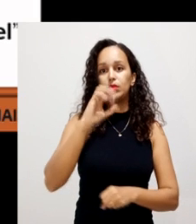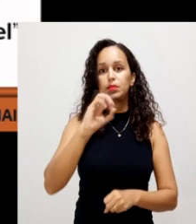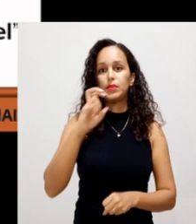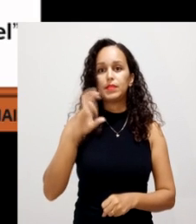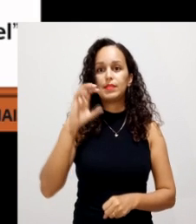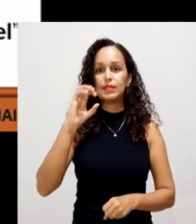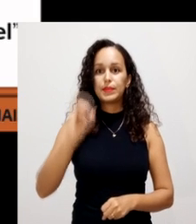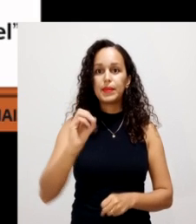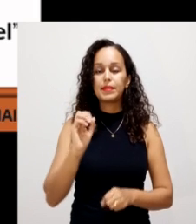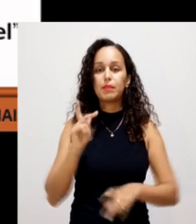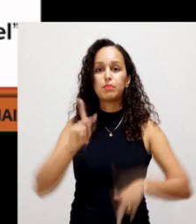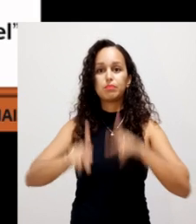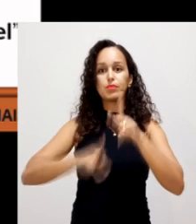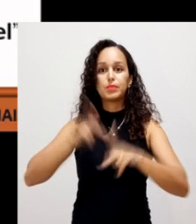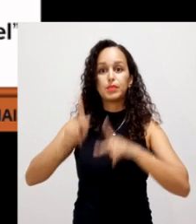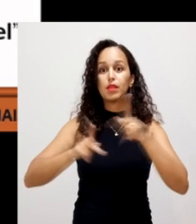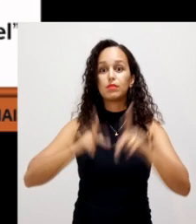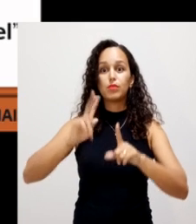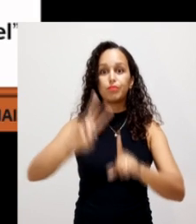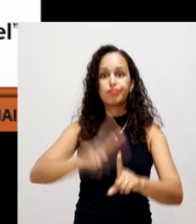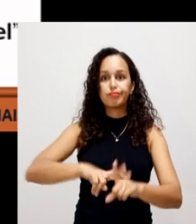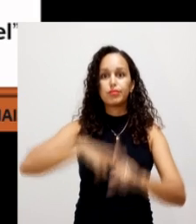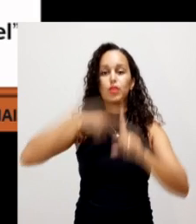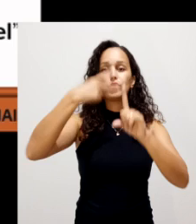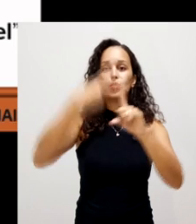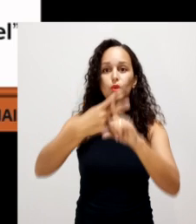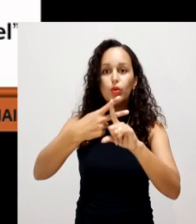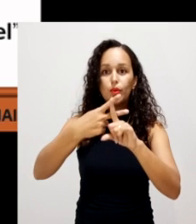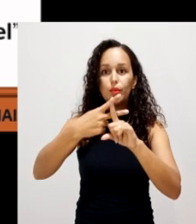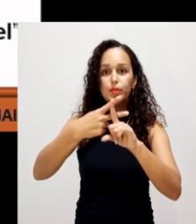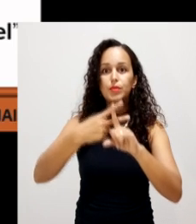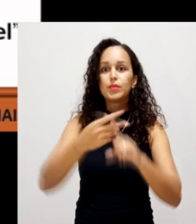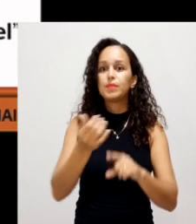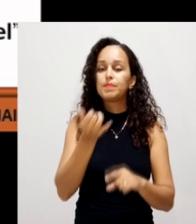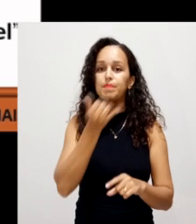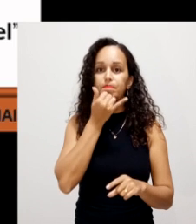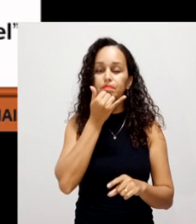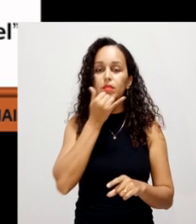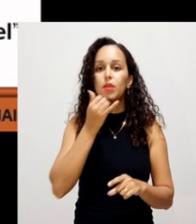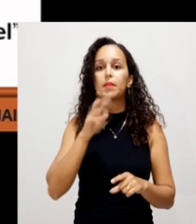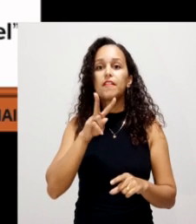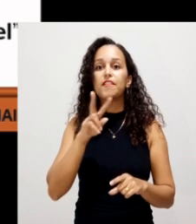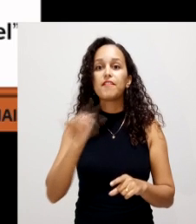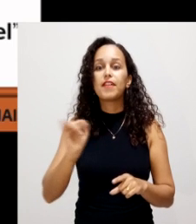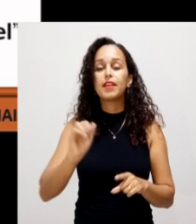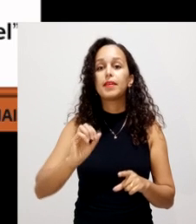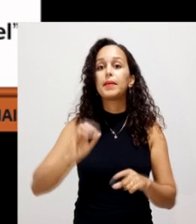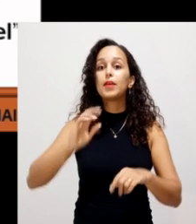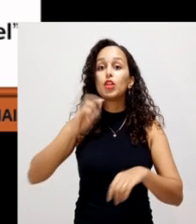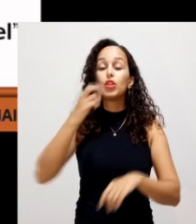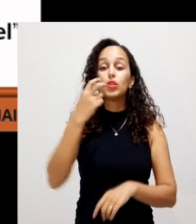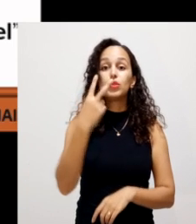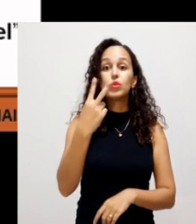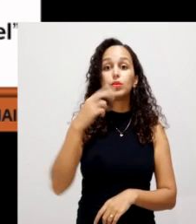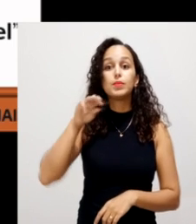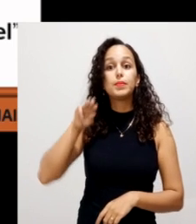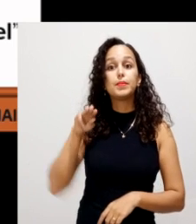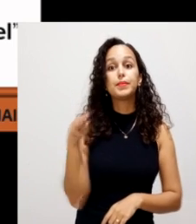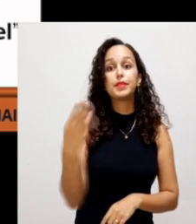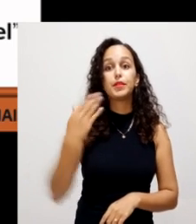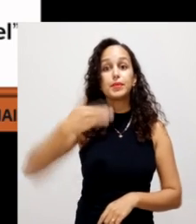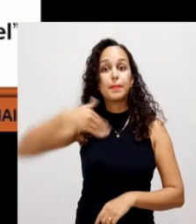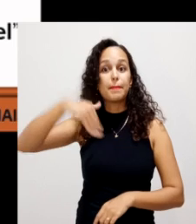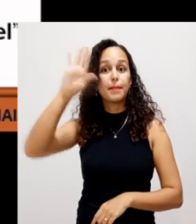a gente vai estar dobrando de população, aí vai precisar produzir o dobro, a gente vai estar com... Dobrando, não, desculpe, mas a vai estar com 2 bilhões a mais de